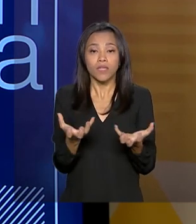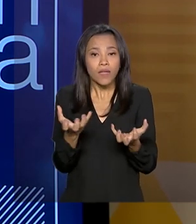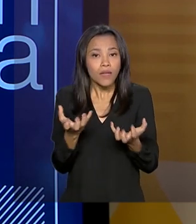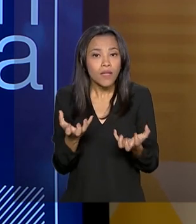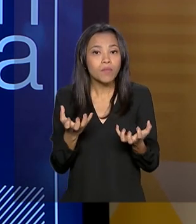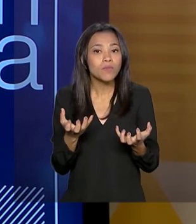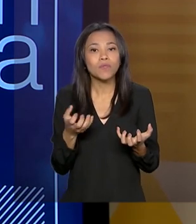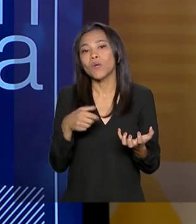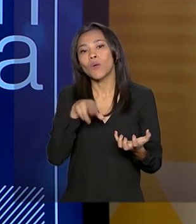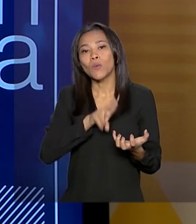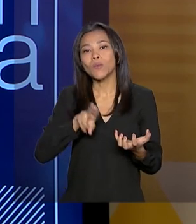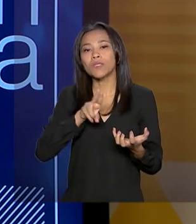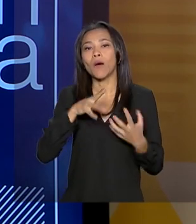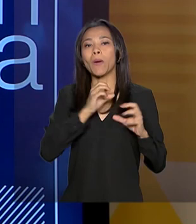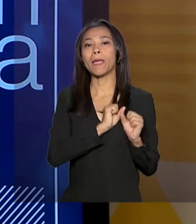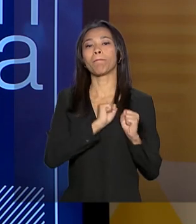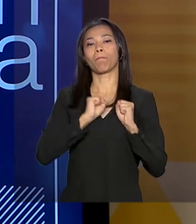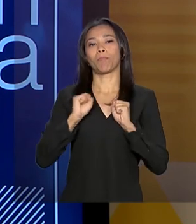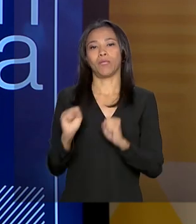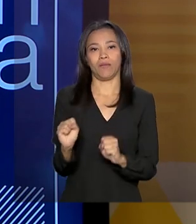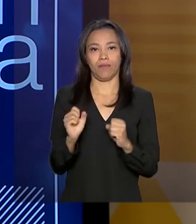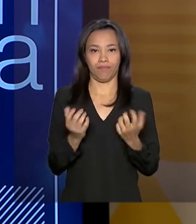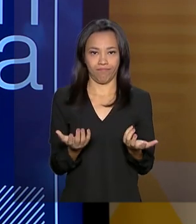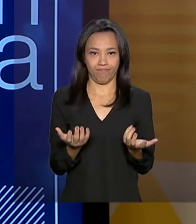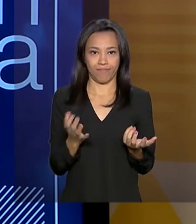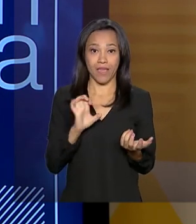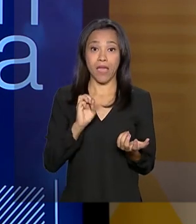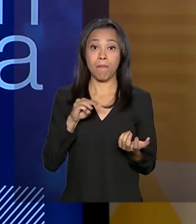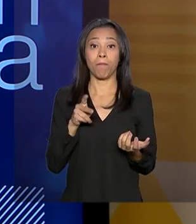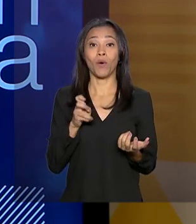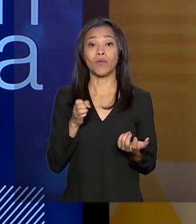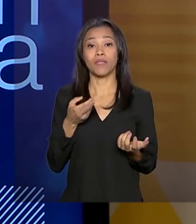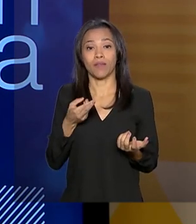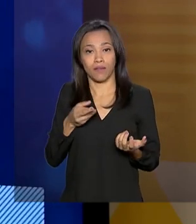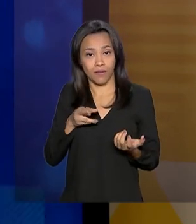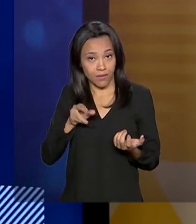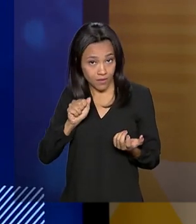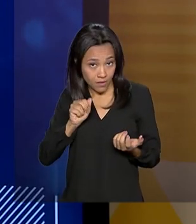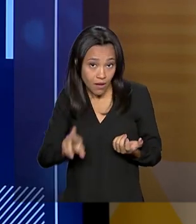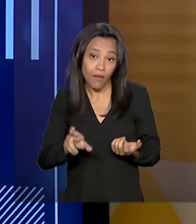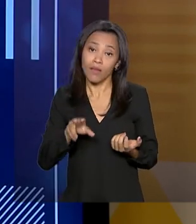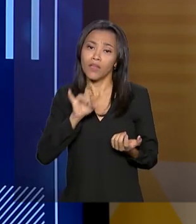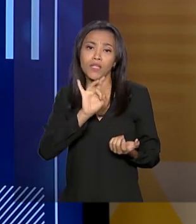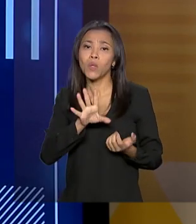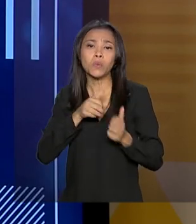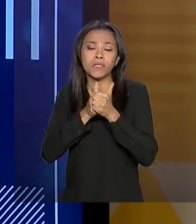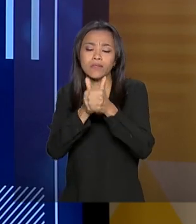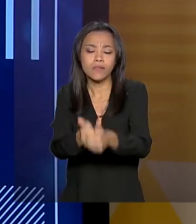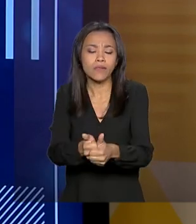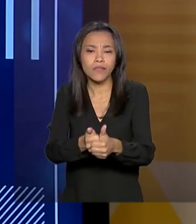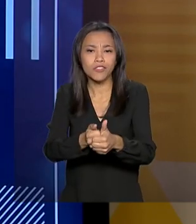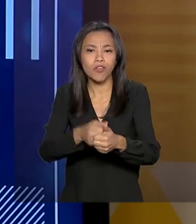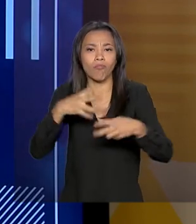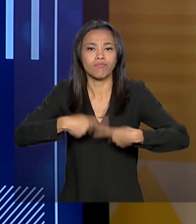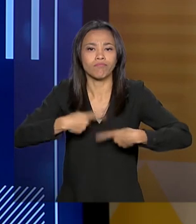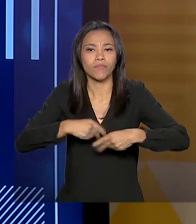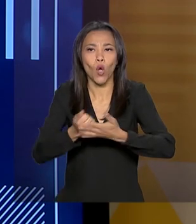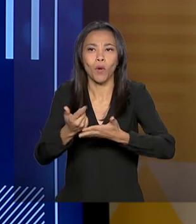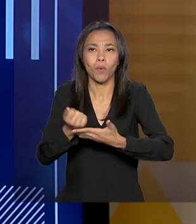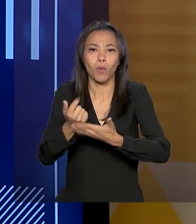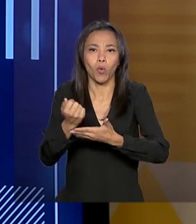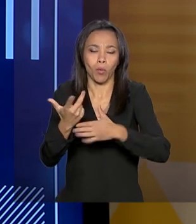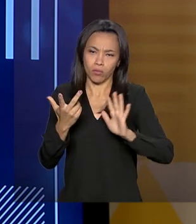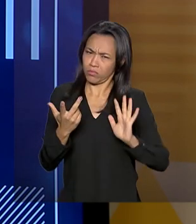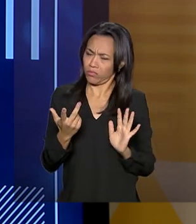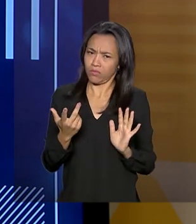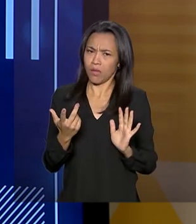para usar uma palavra, empoderar o consumidor para que ele não siga apenas o lado intuitivo do gasto, mas